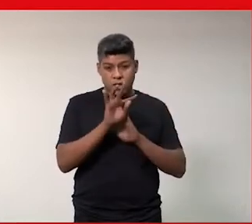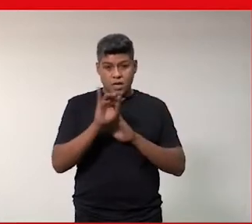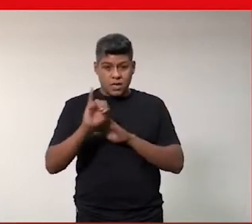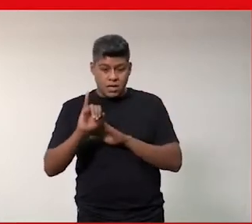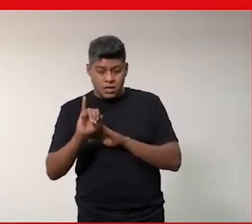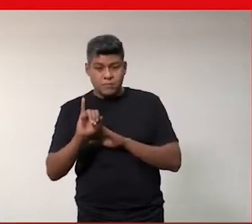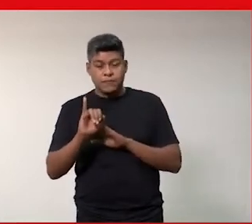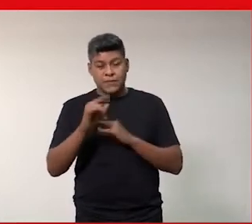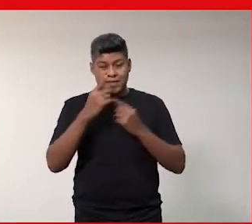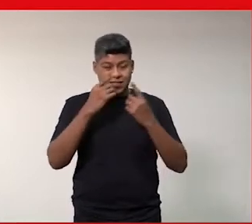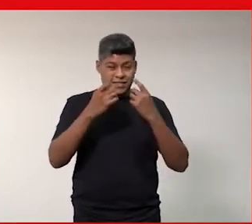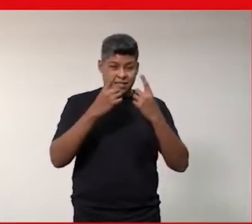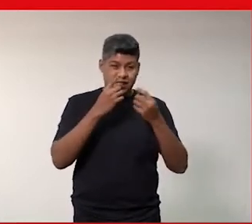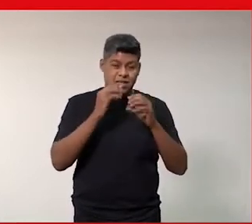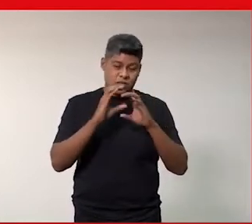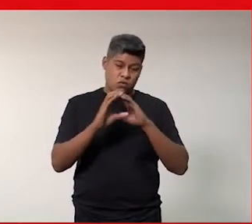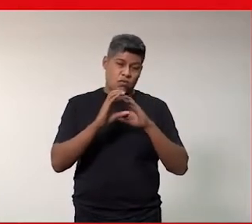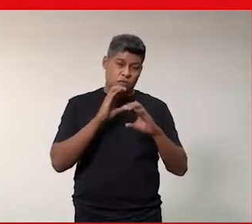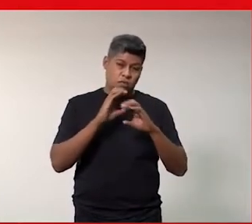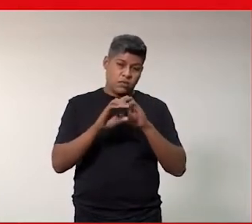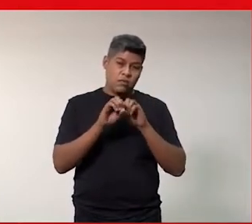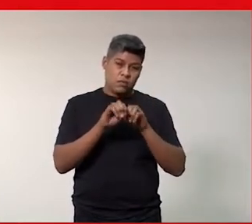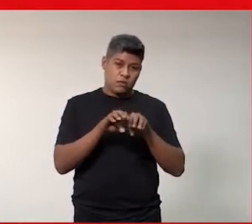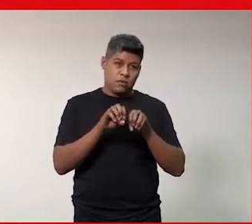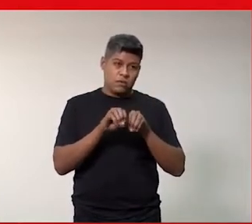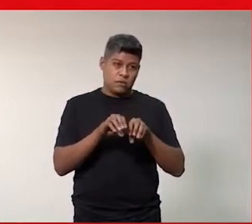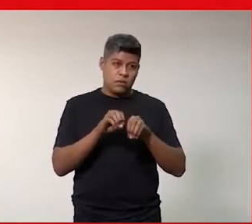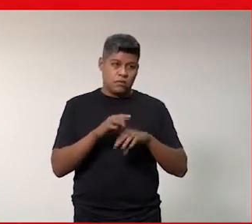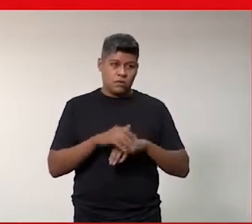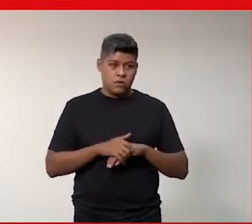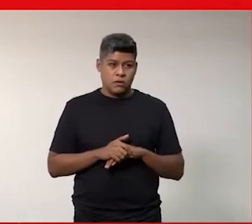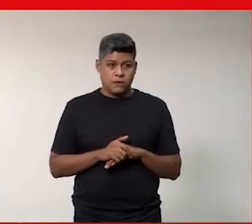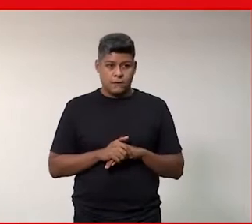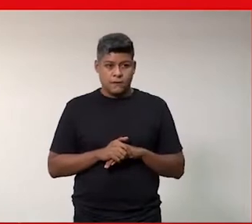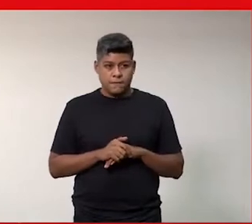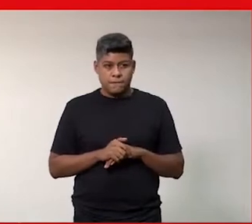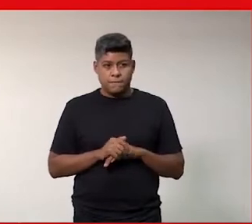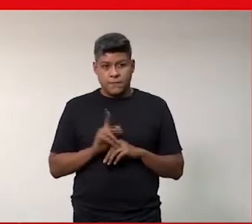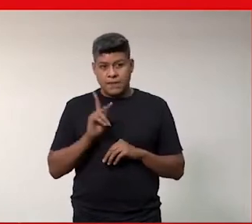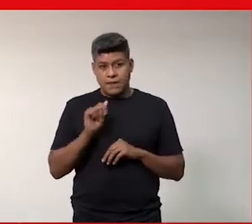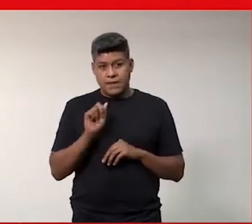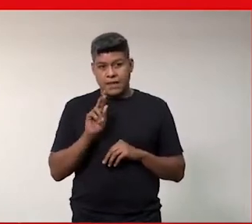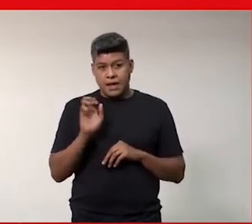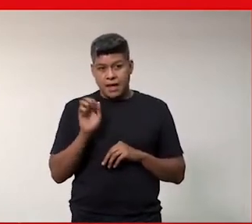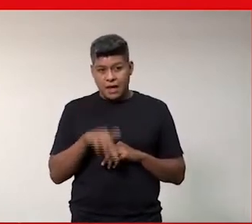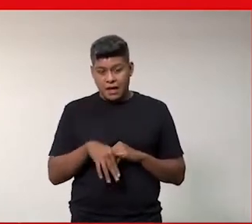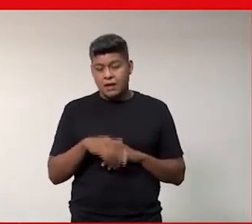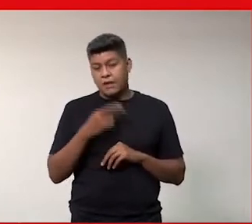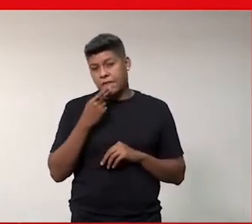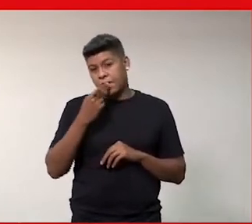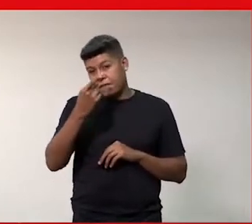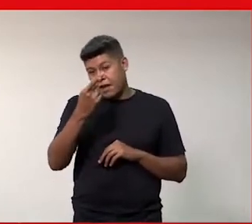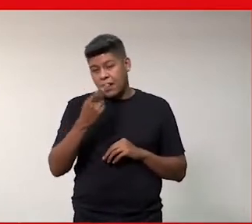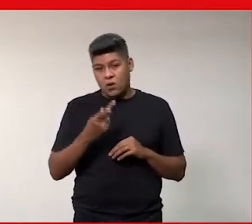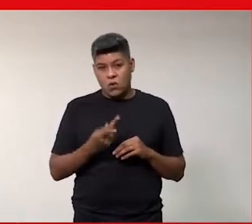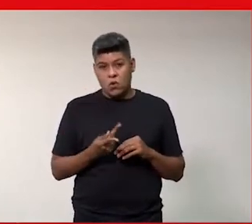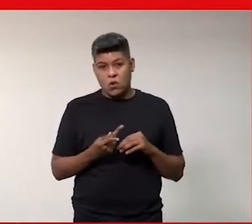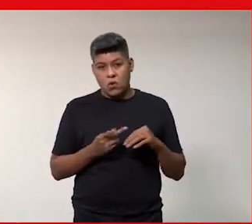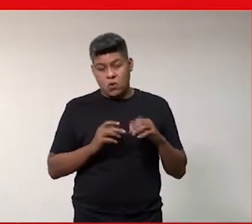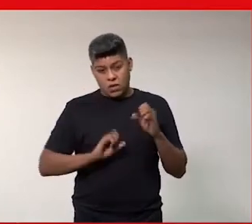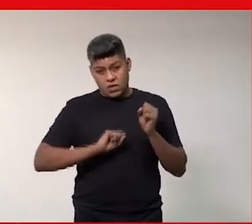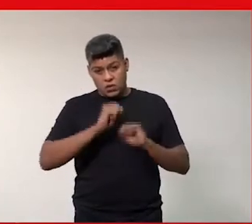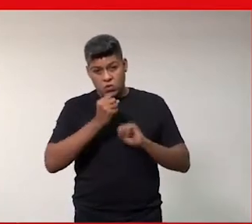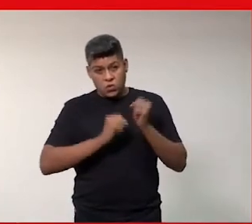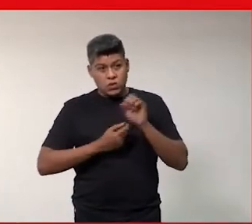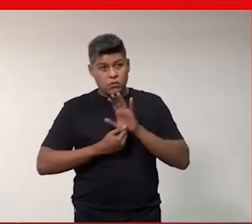com estratégias de comunicação e educação. A Karen representando a indústria pela empresa Rio Tinto